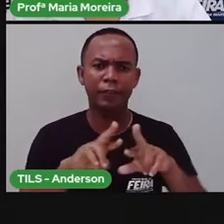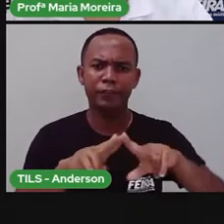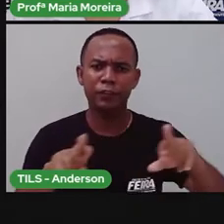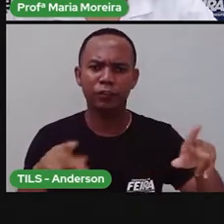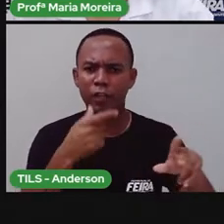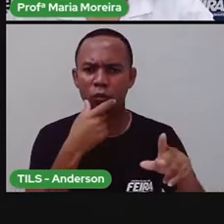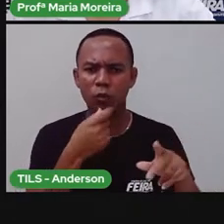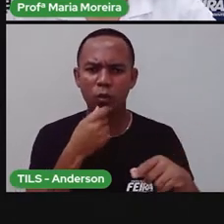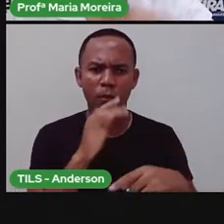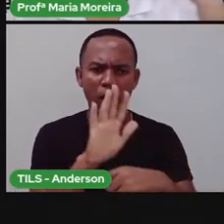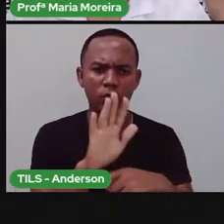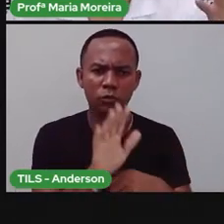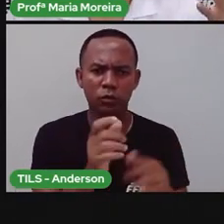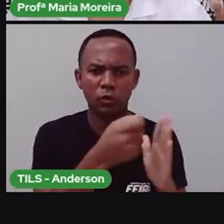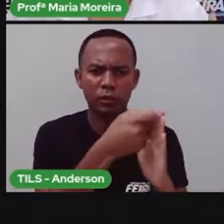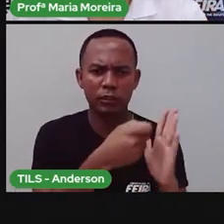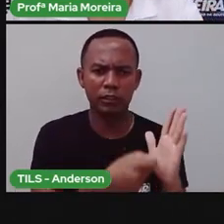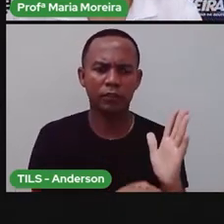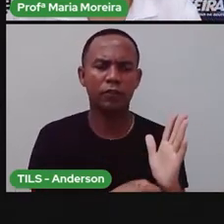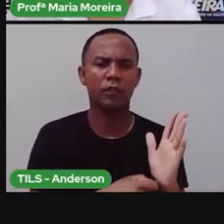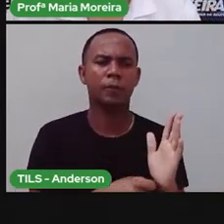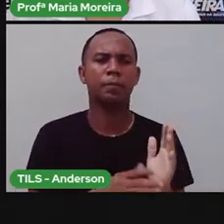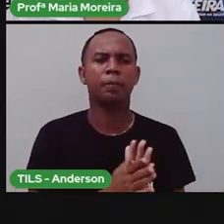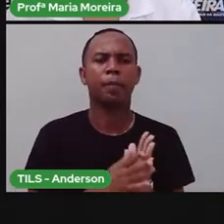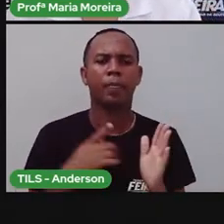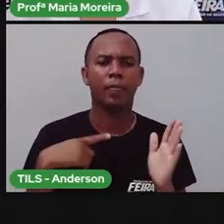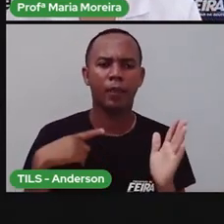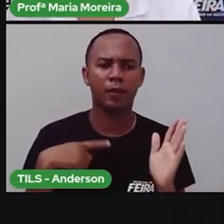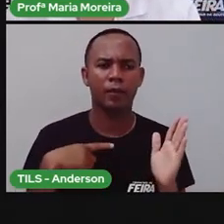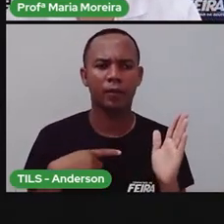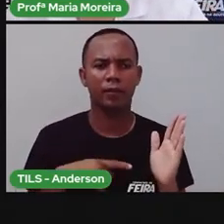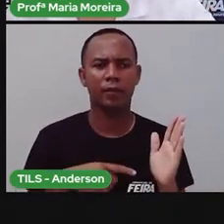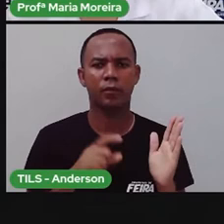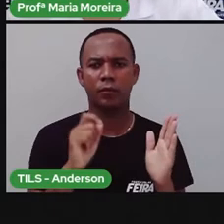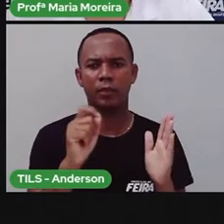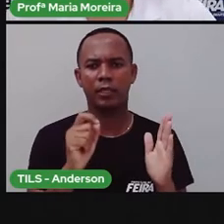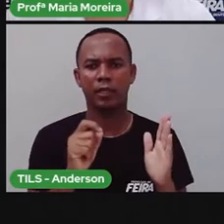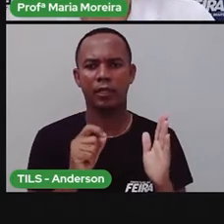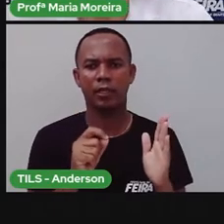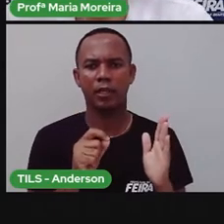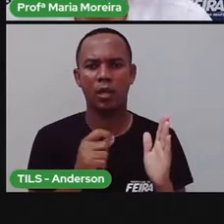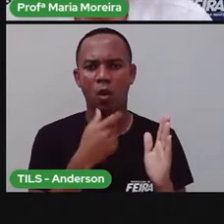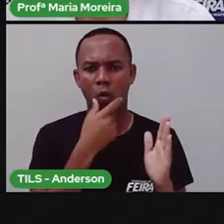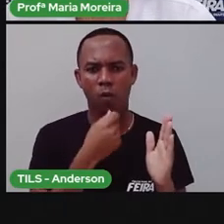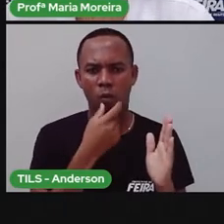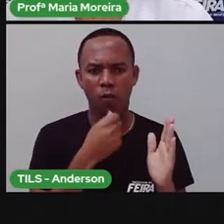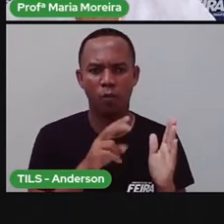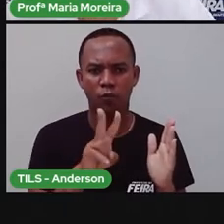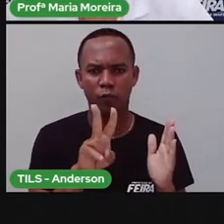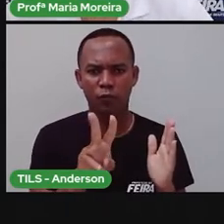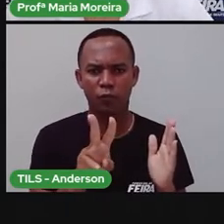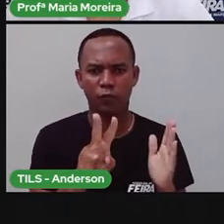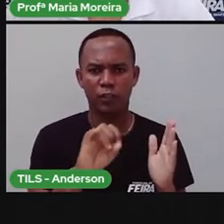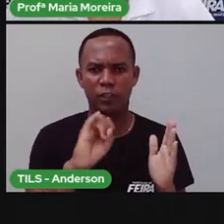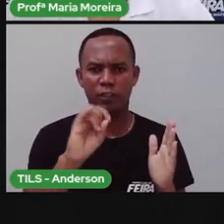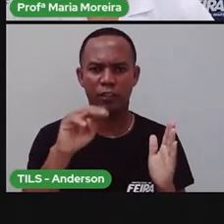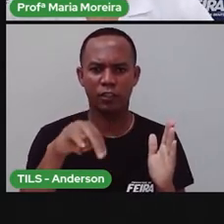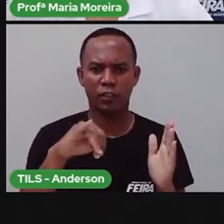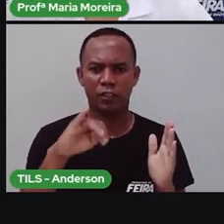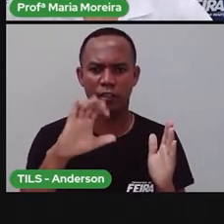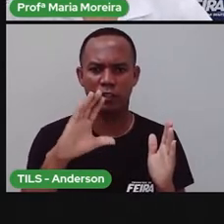já virou, que hoje vocês conhecem como música, que é A Casa, né? Que é de Vinícius de Moraes, que a Pro vai ler aí pra vocês.